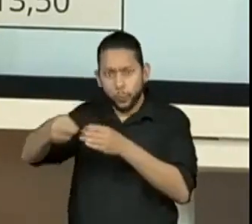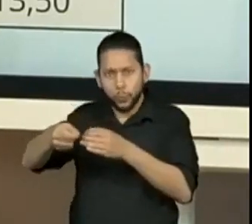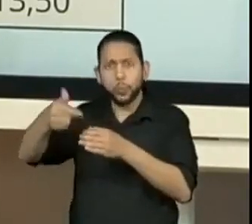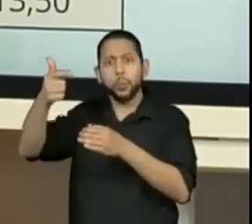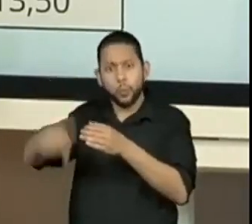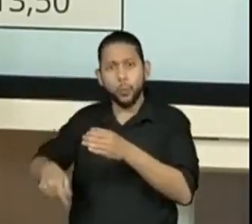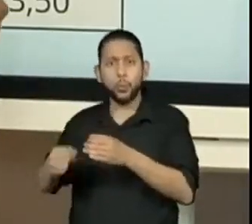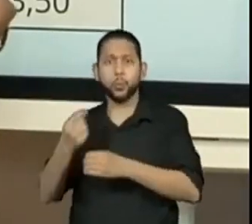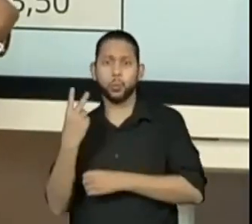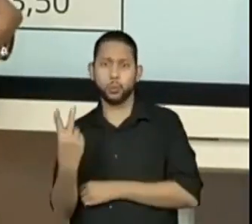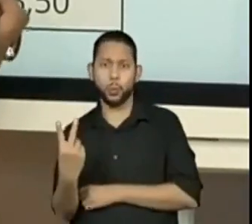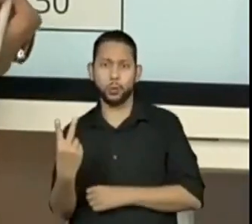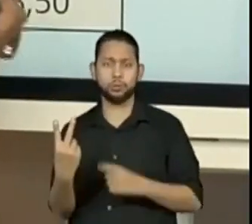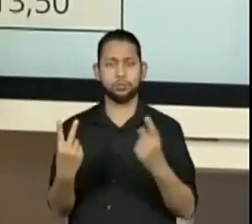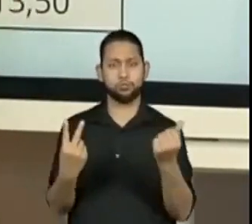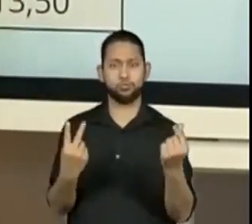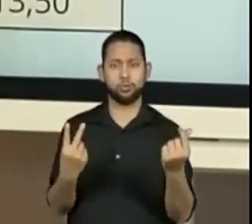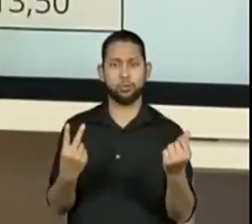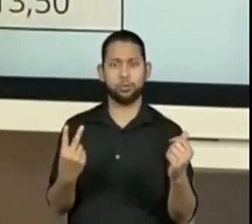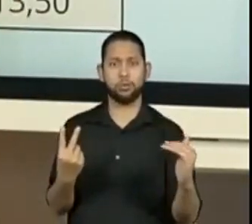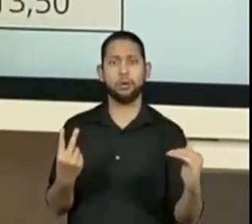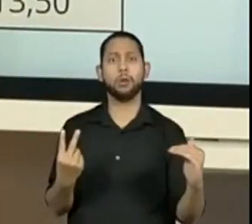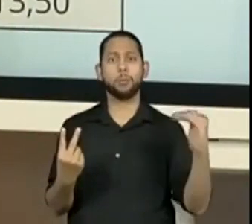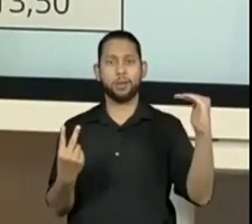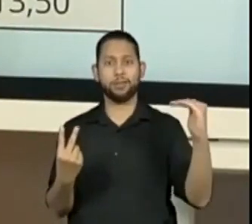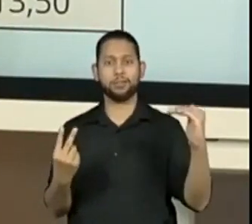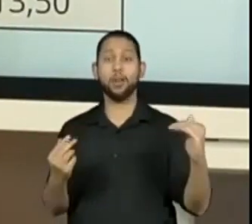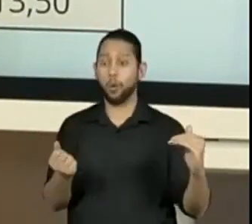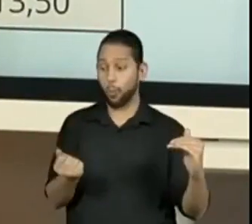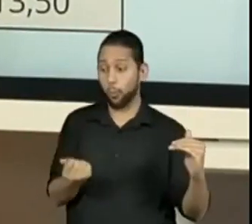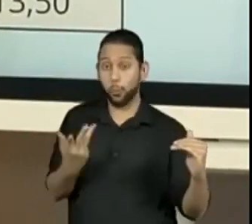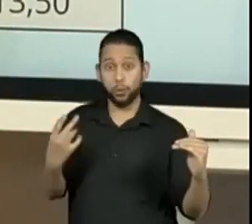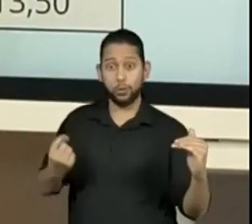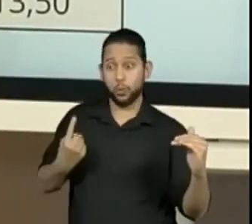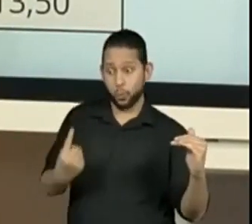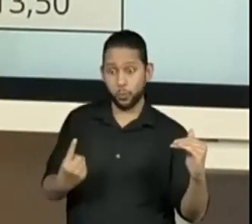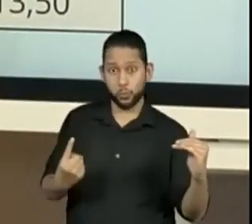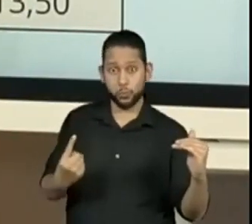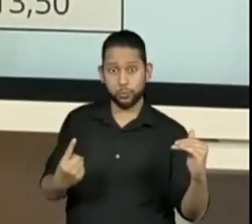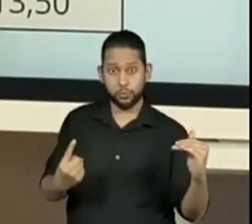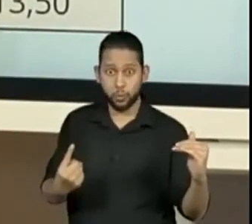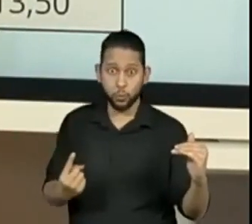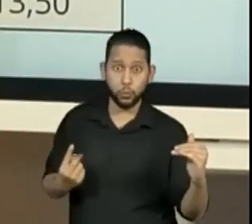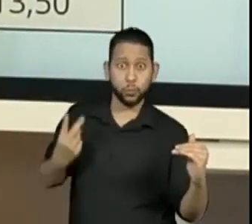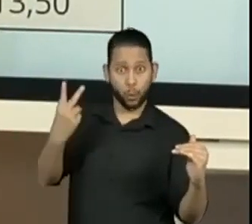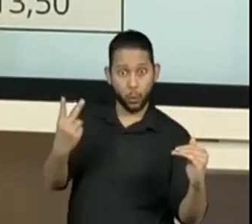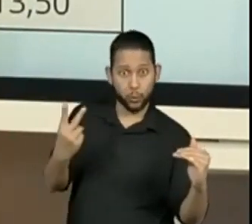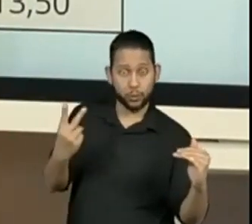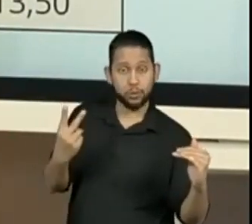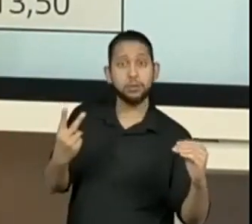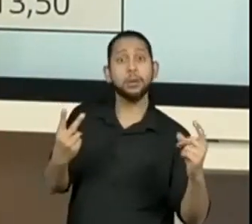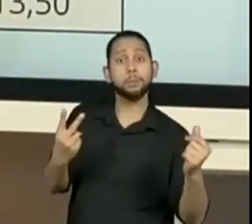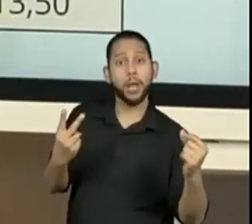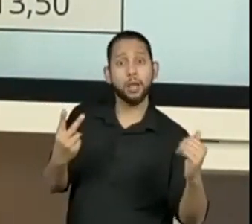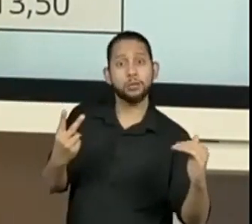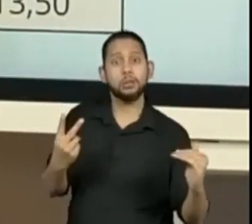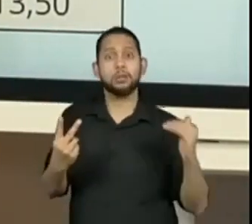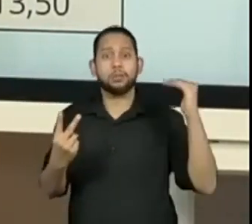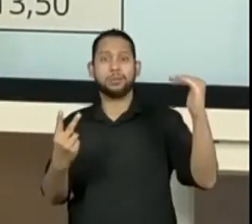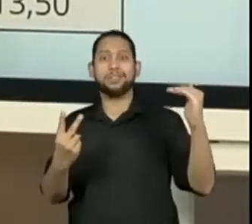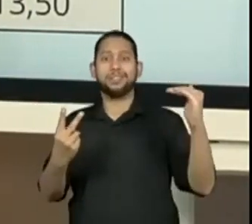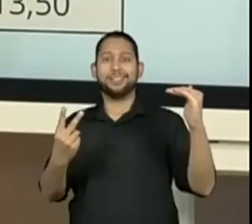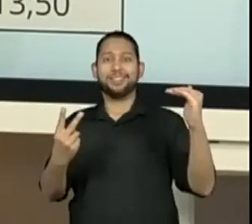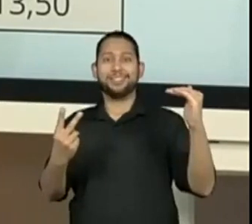quantia também aumenta na mesma proporção. Então, percebam aqui na nossa tabela. Um